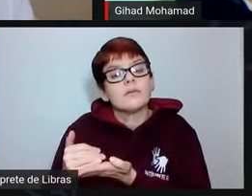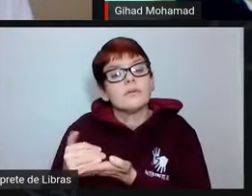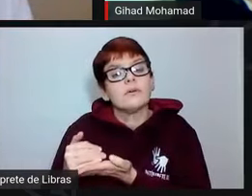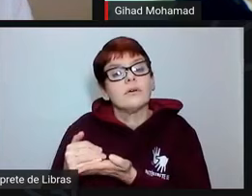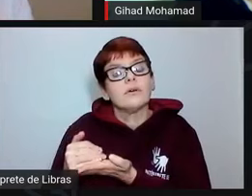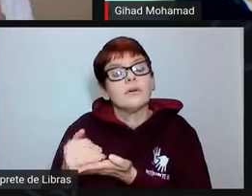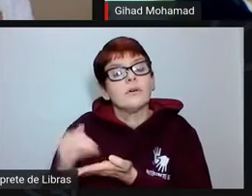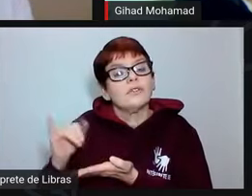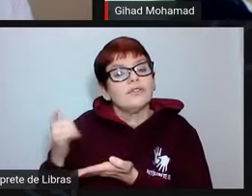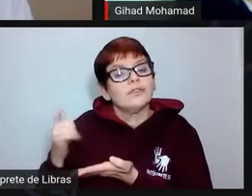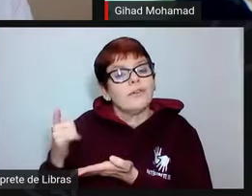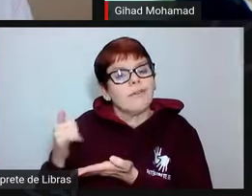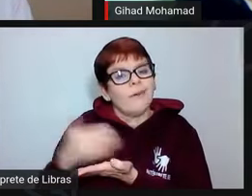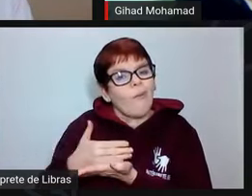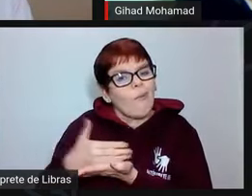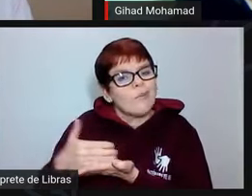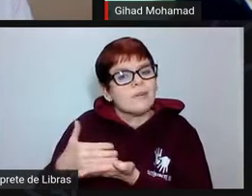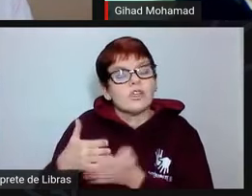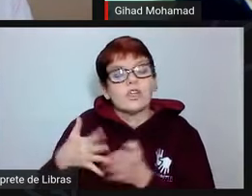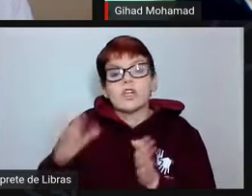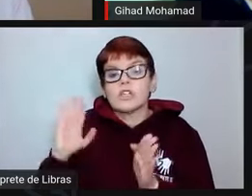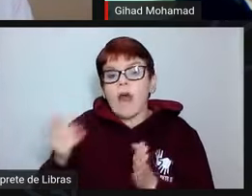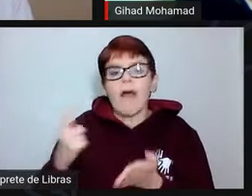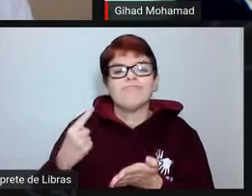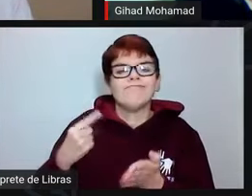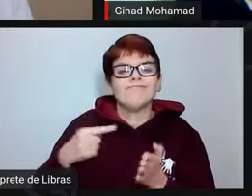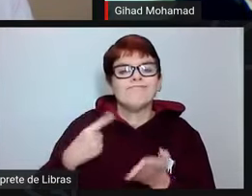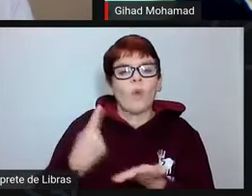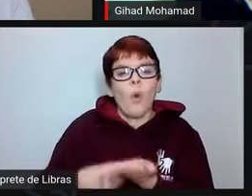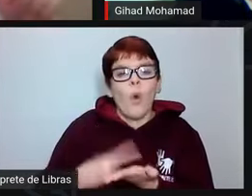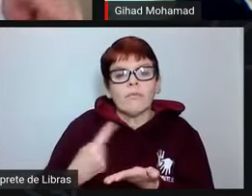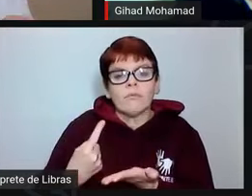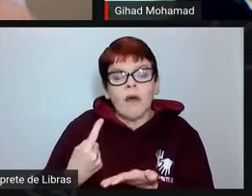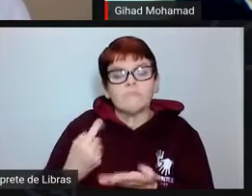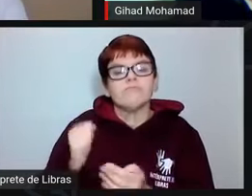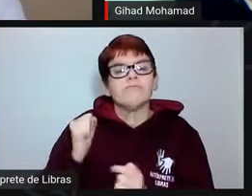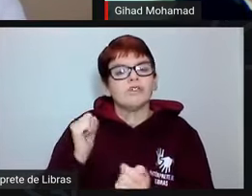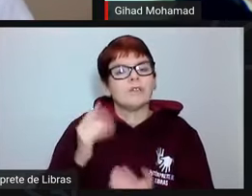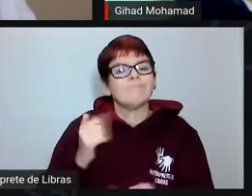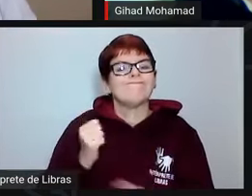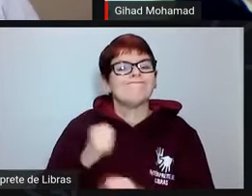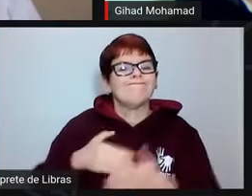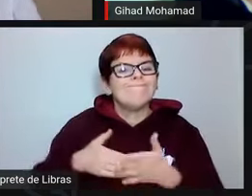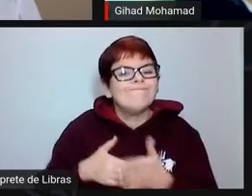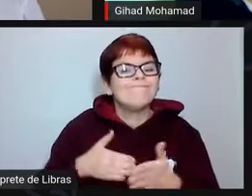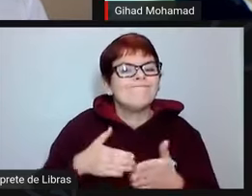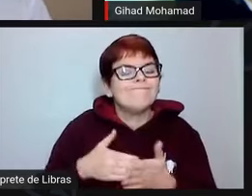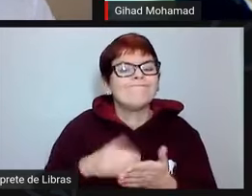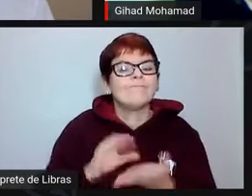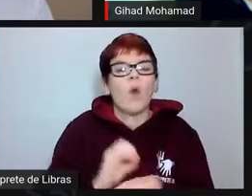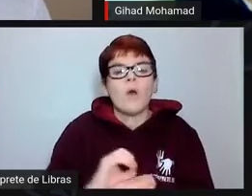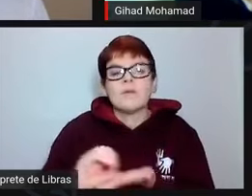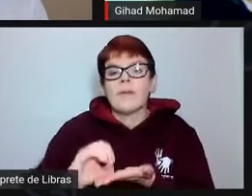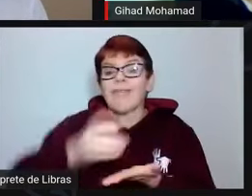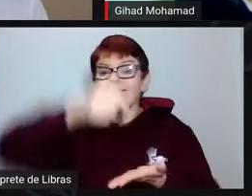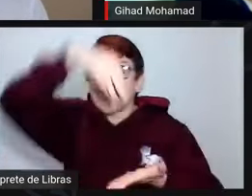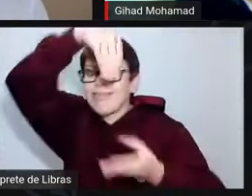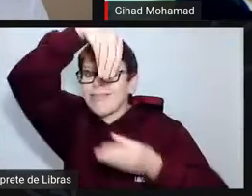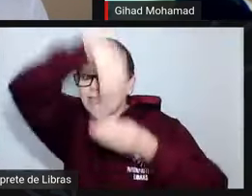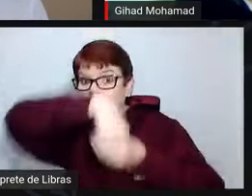antes mesmo da pandemia, restringindo a contratação dentro do limite orçamentário que as universidades têm.